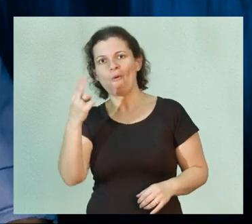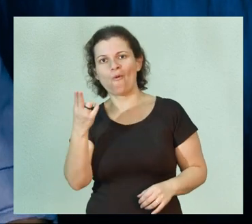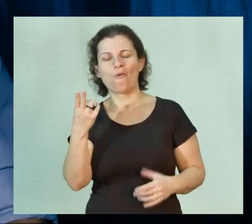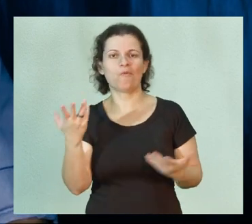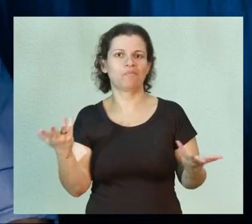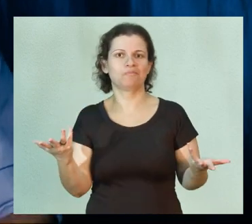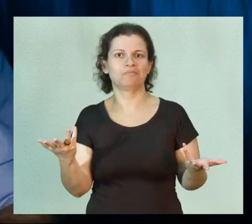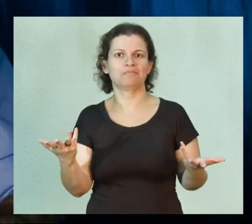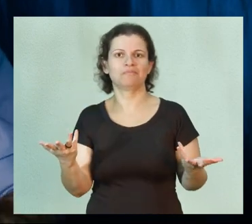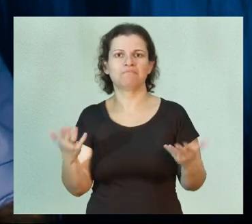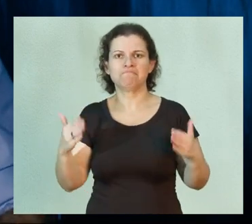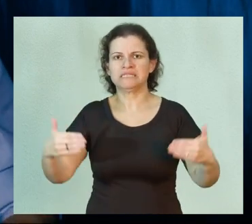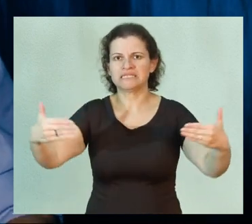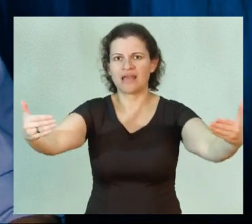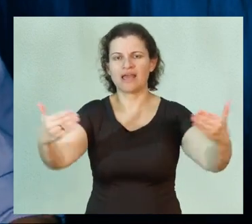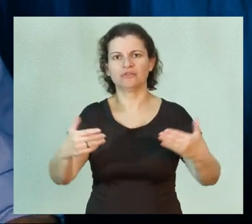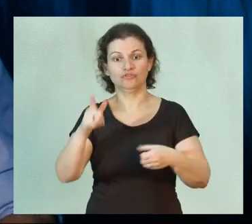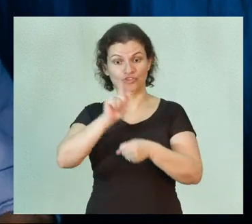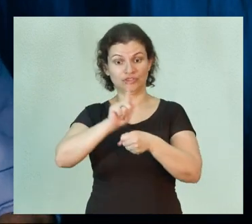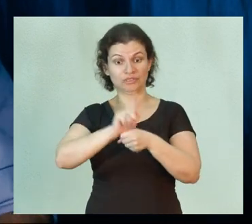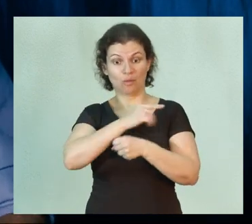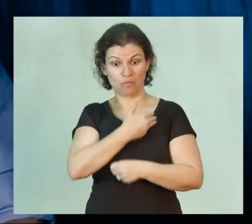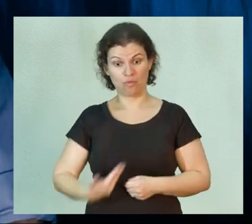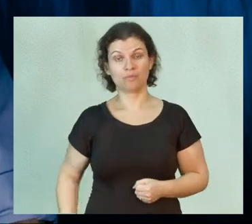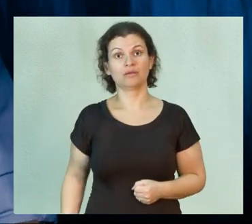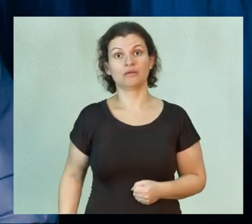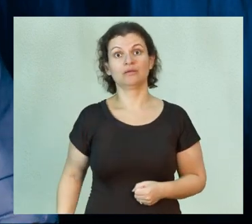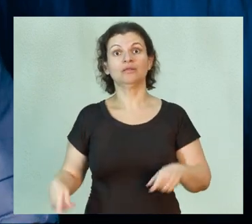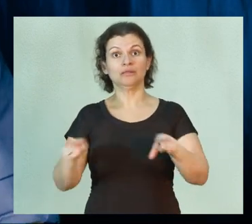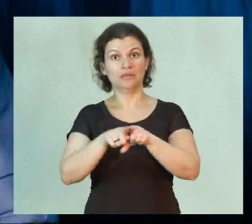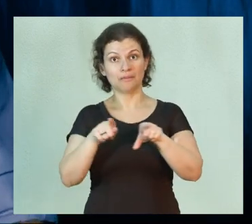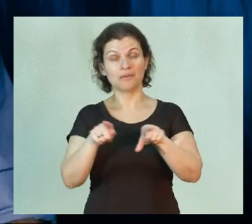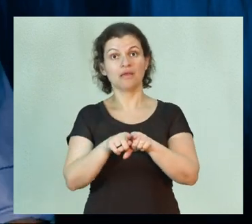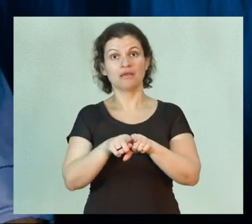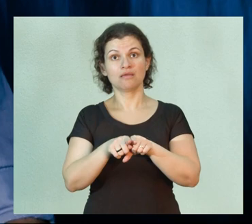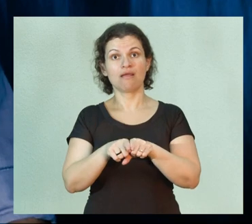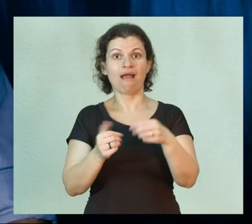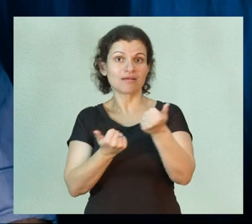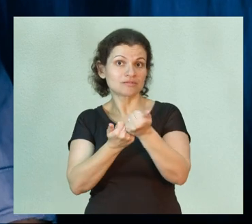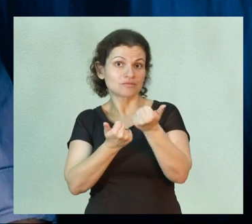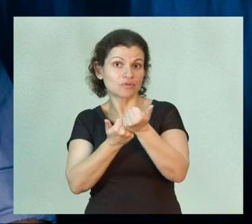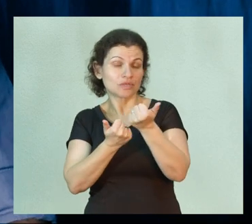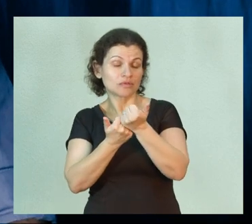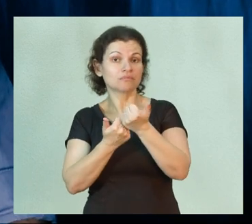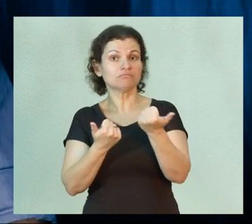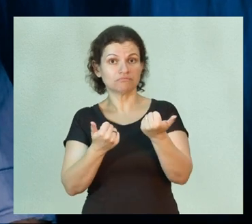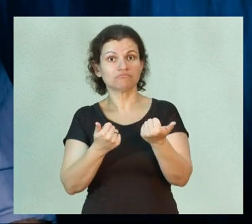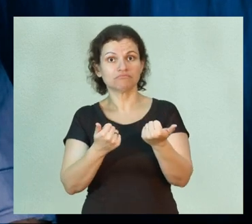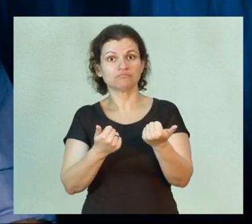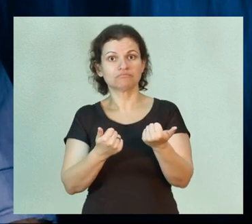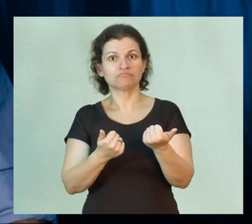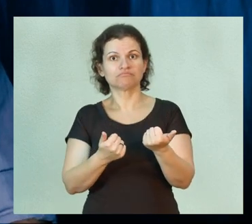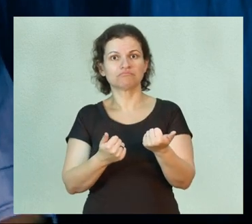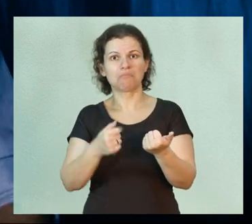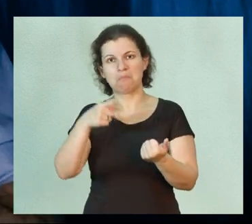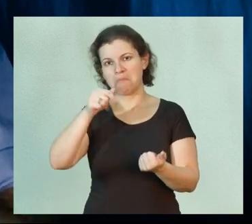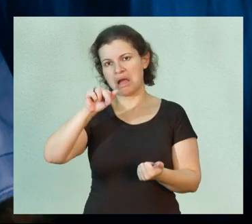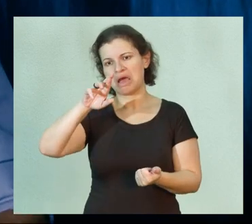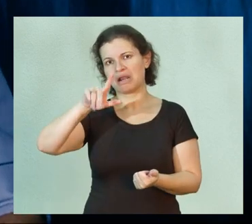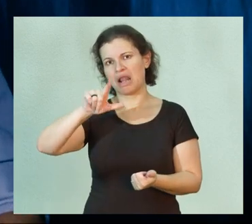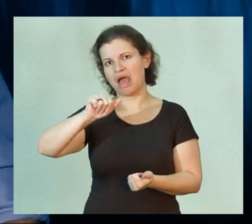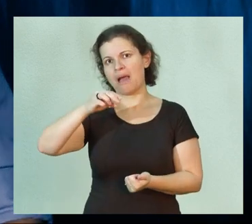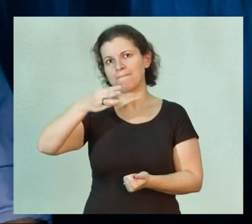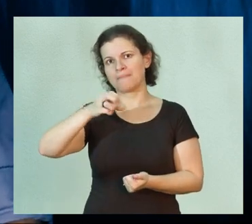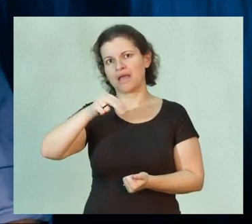ministeriais, da gestão pública, como também nas assessorias parlamentares. Ou seja,